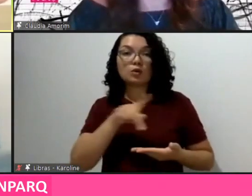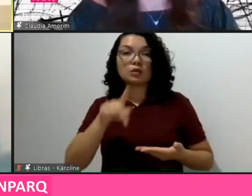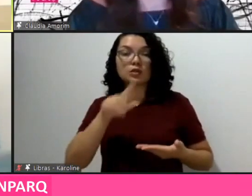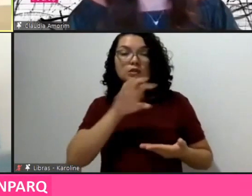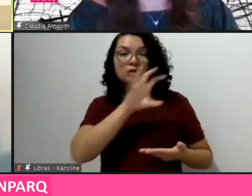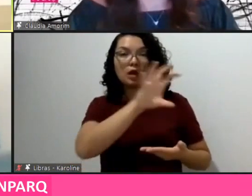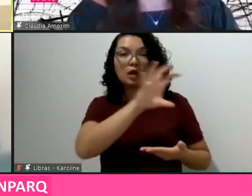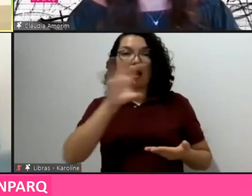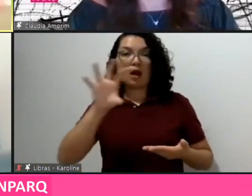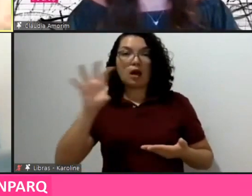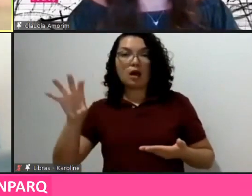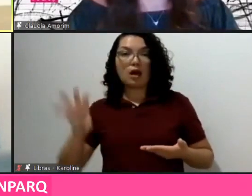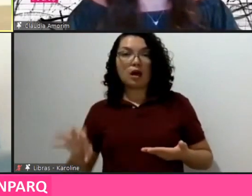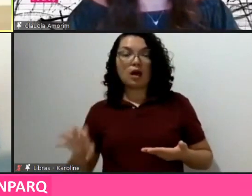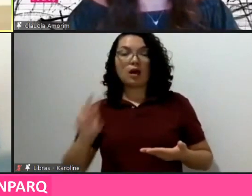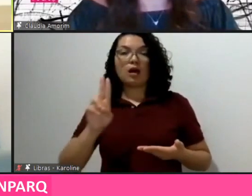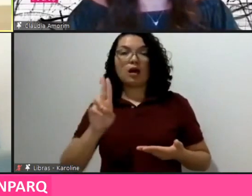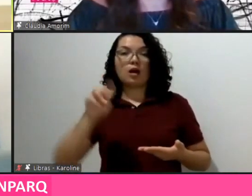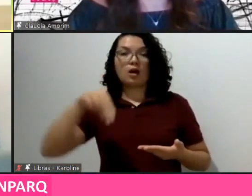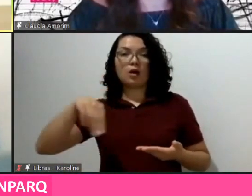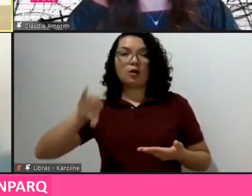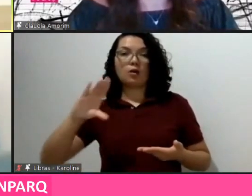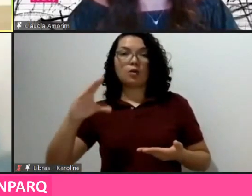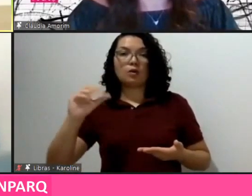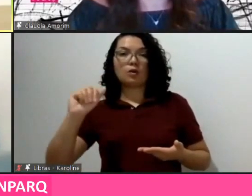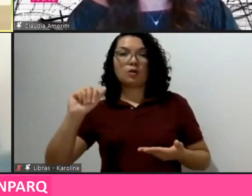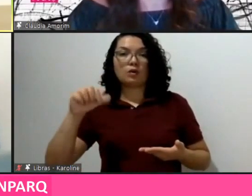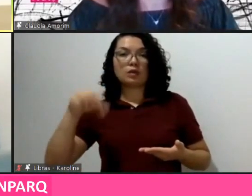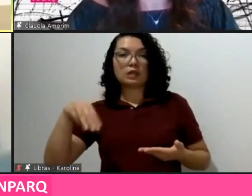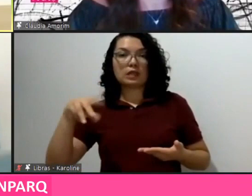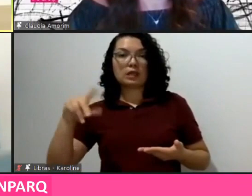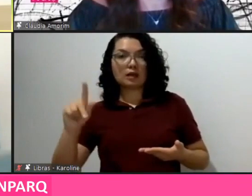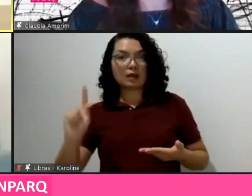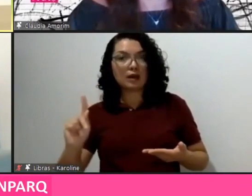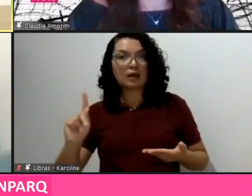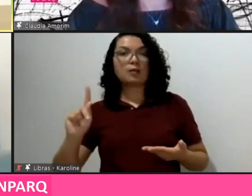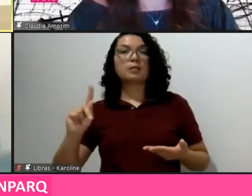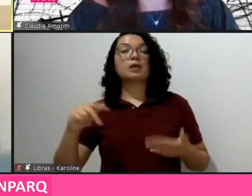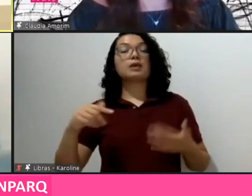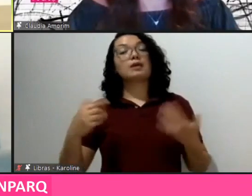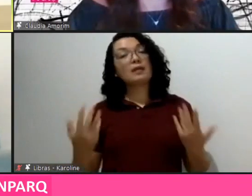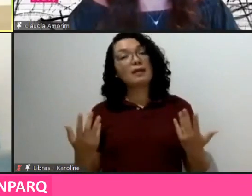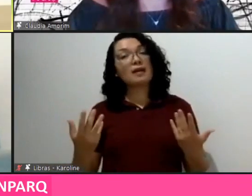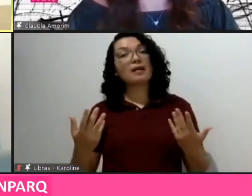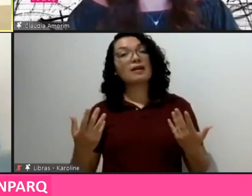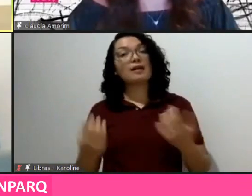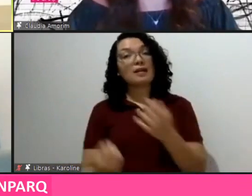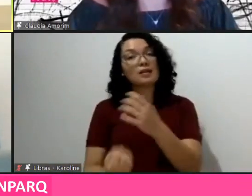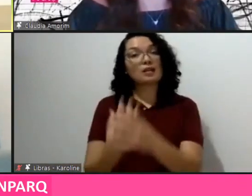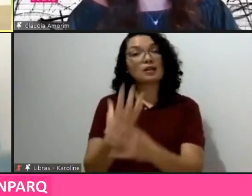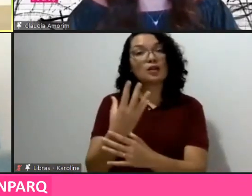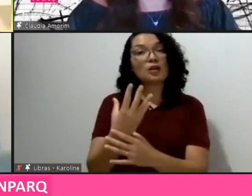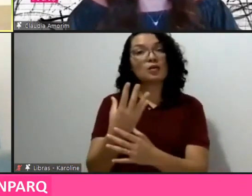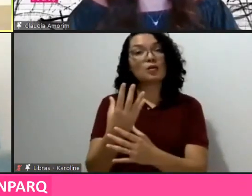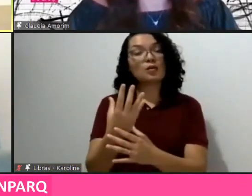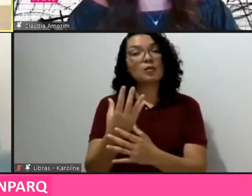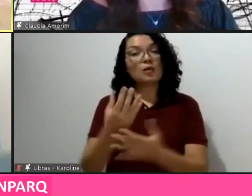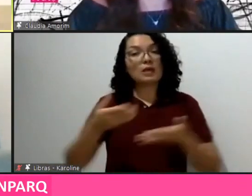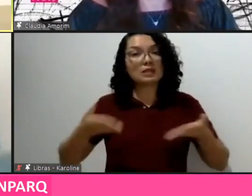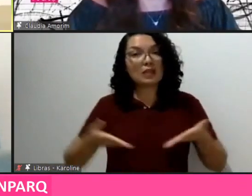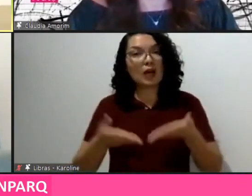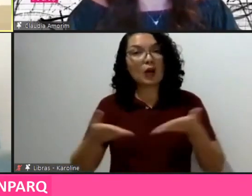internacional desenvolvimento sustentável, e isso ensejou colaboração entre docentes, para então cooptarem os seus